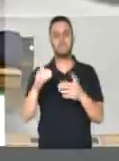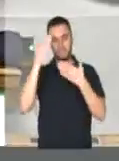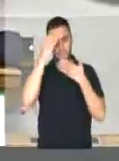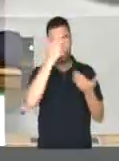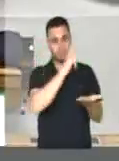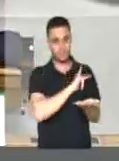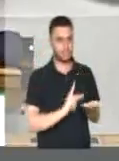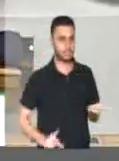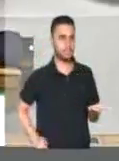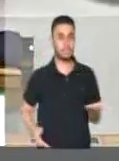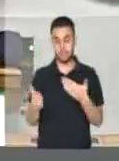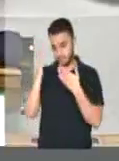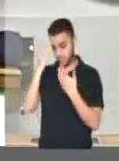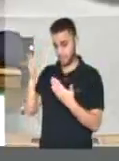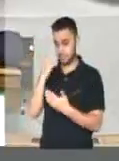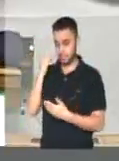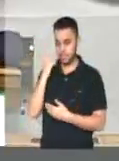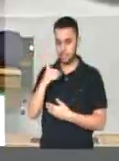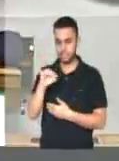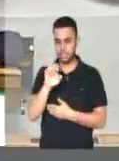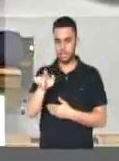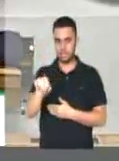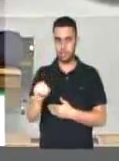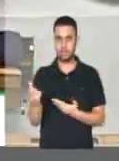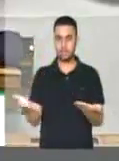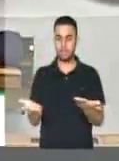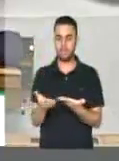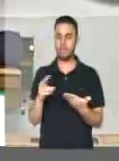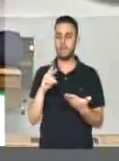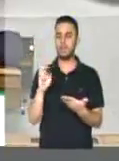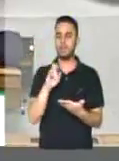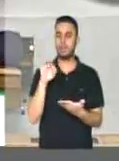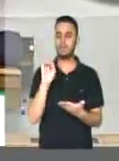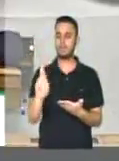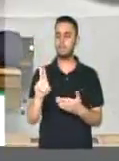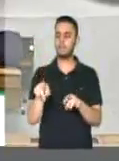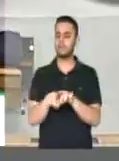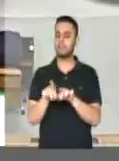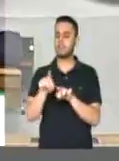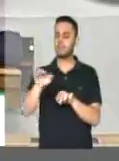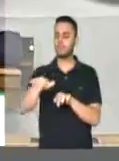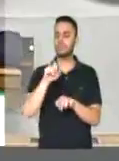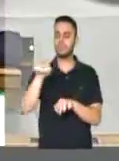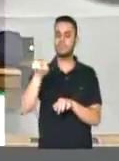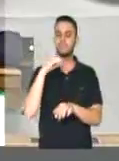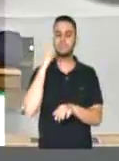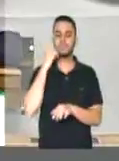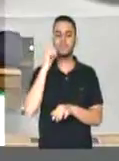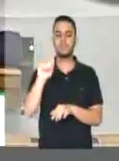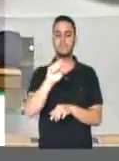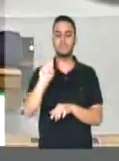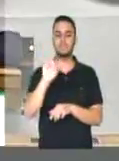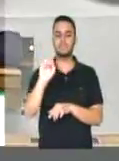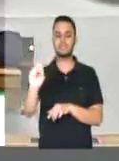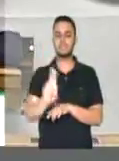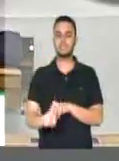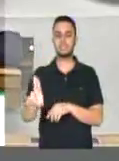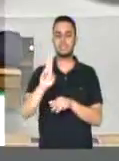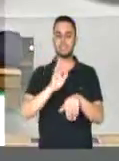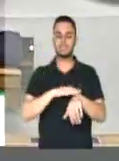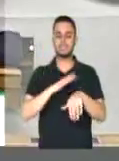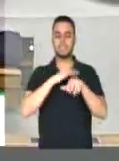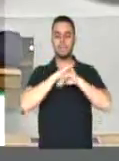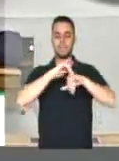Deputado Diego Garcia, deputado Heitor, um minuto para vossa excelência, já convido o deputado Assis Carvalho para fazer uso das breves